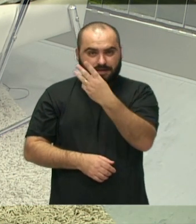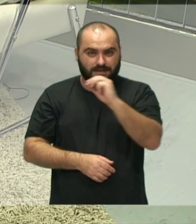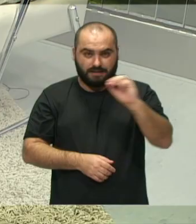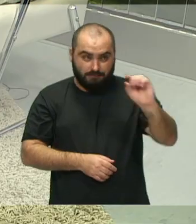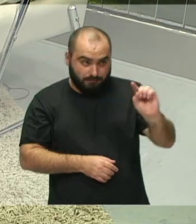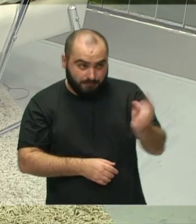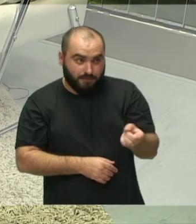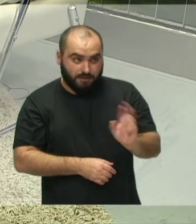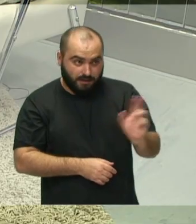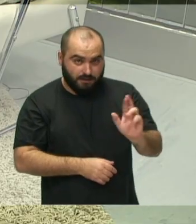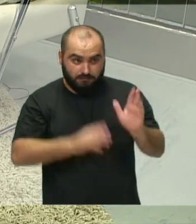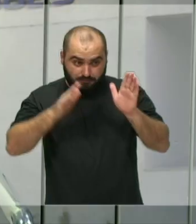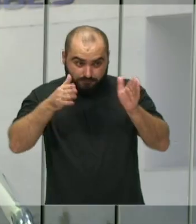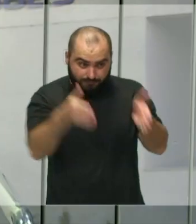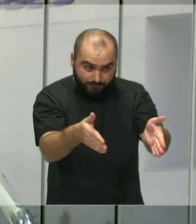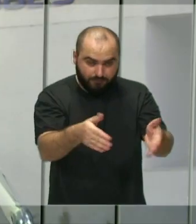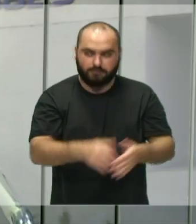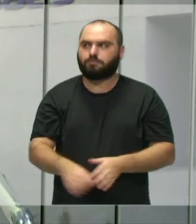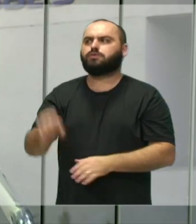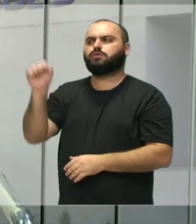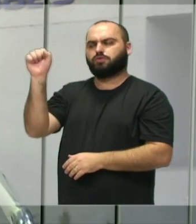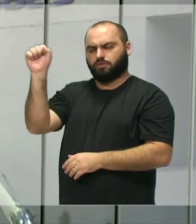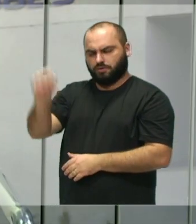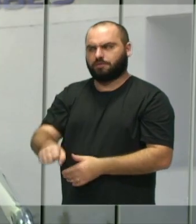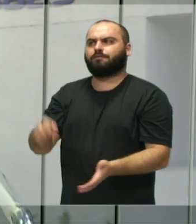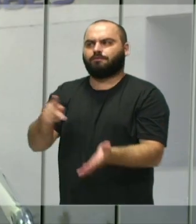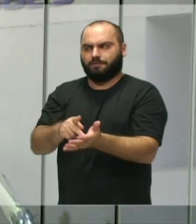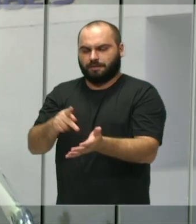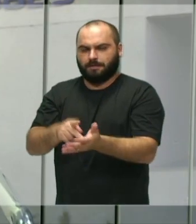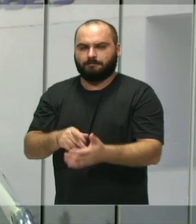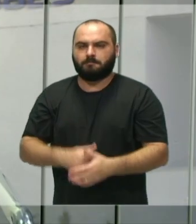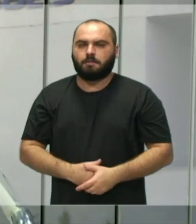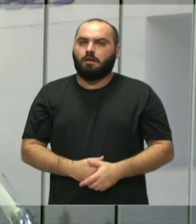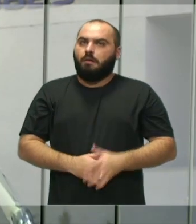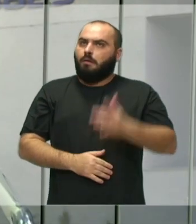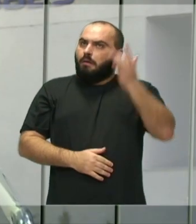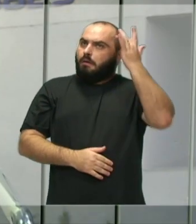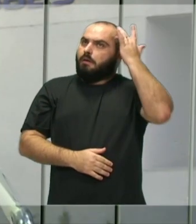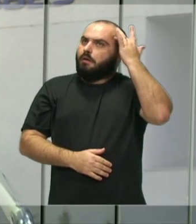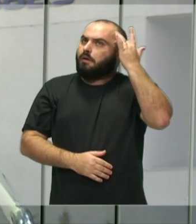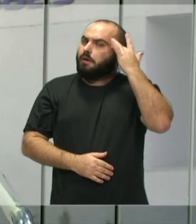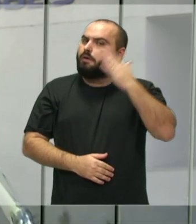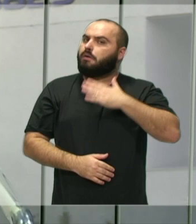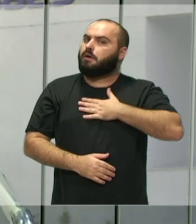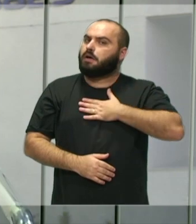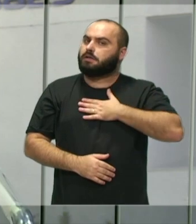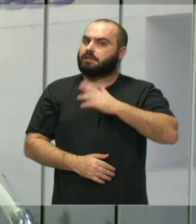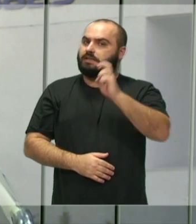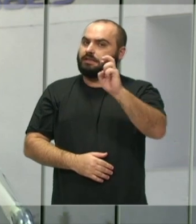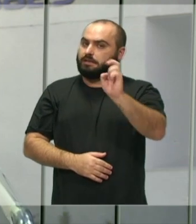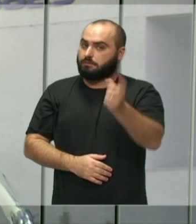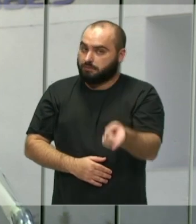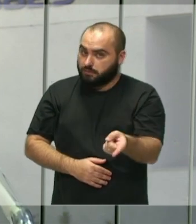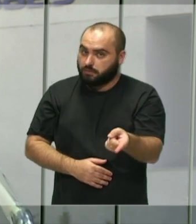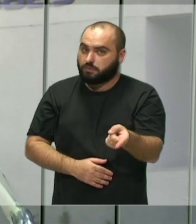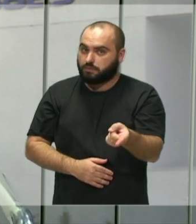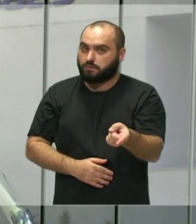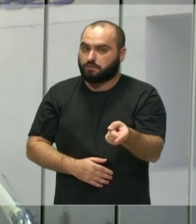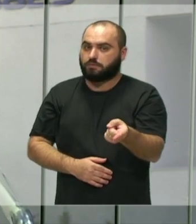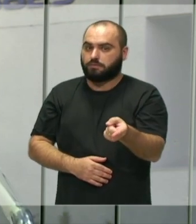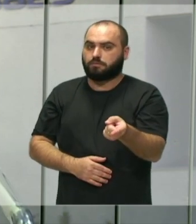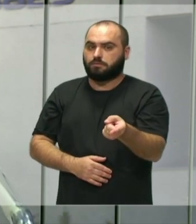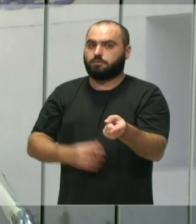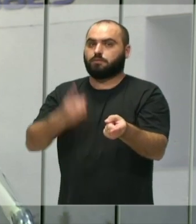para este fim. Sim, até inclusive esse, eu acredito, né? Que esses 5.000 castrações sejam 1